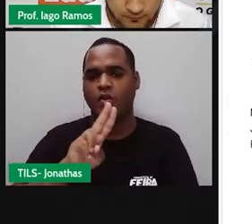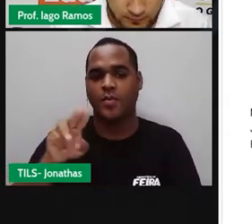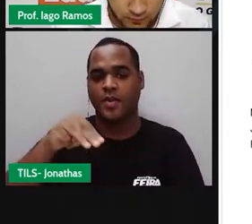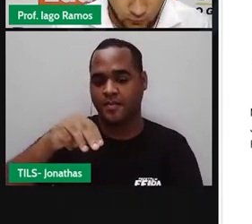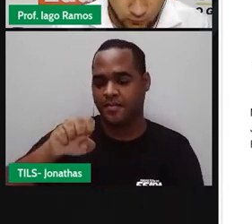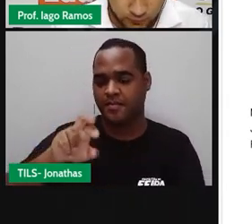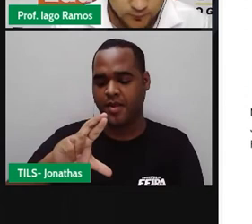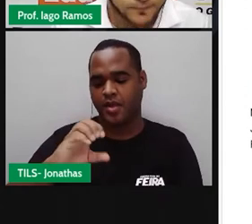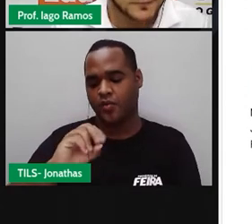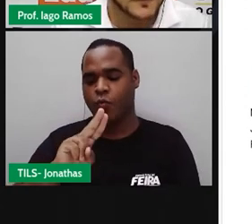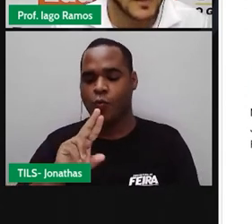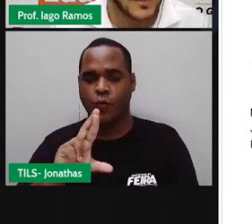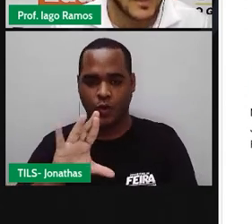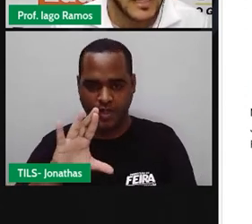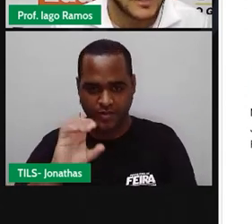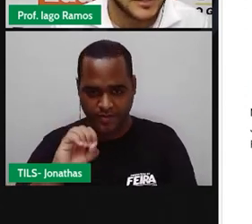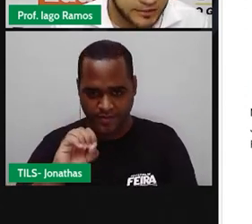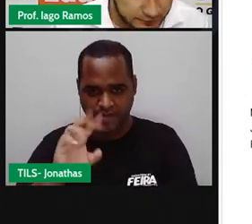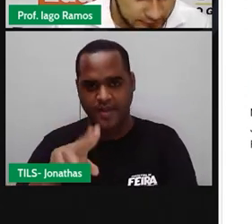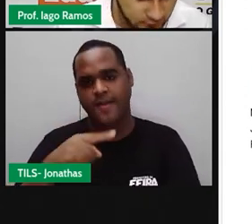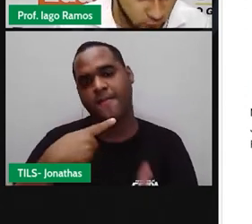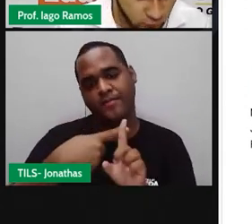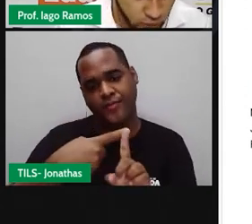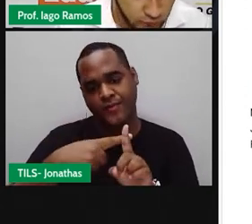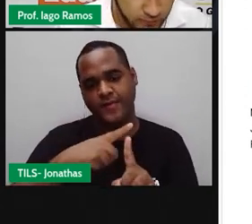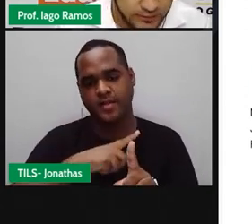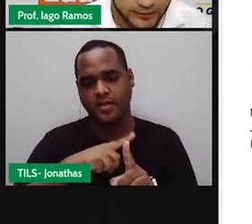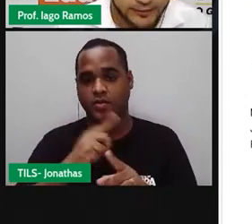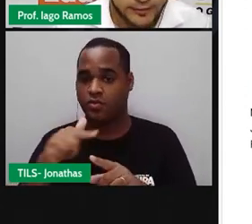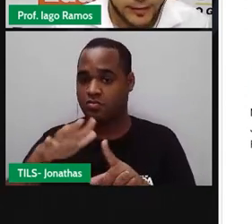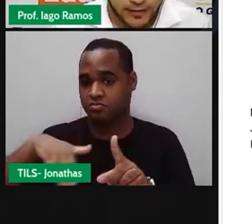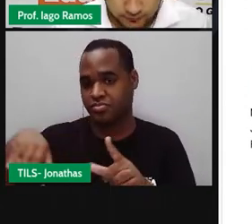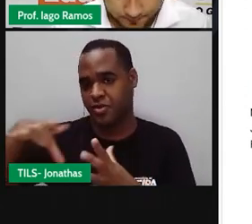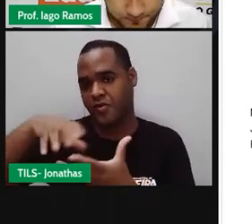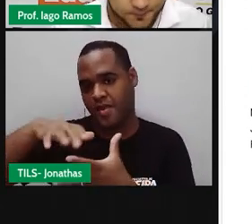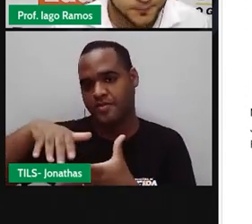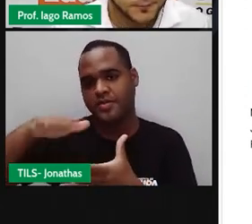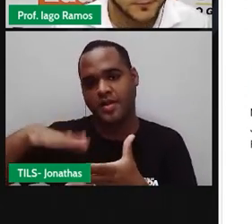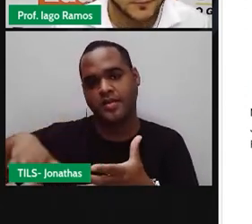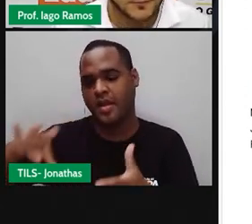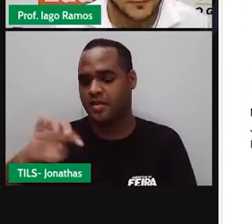mercúrio, a gente tem o nosso planeta Terra